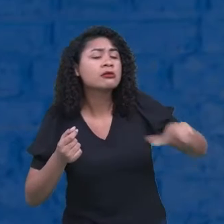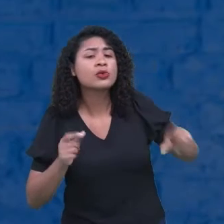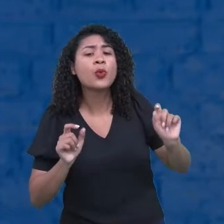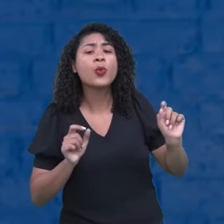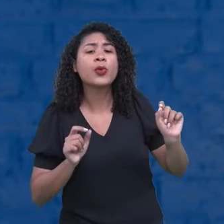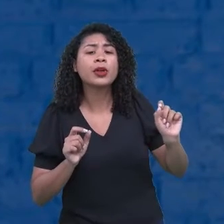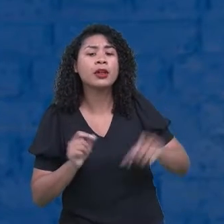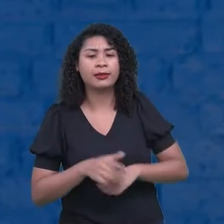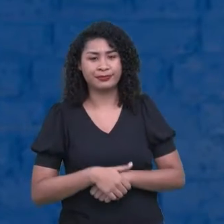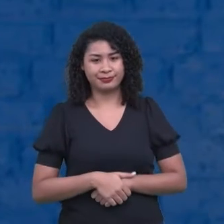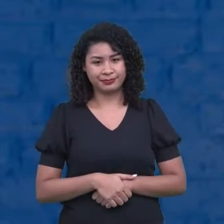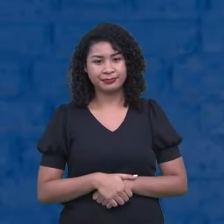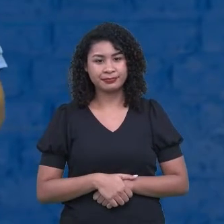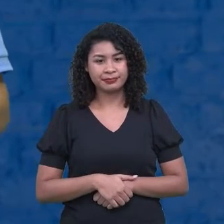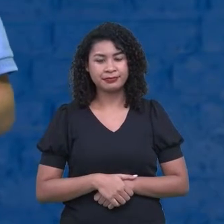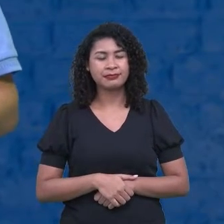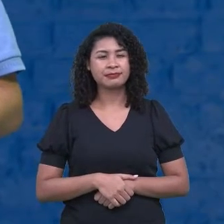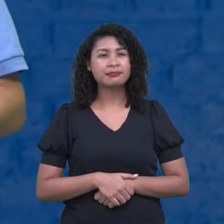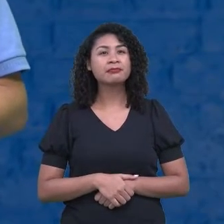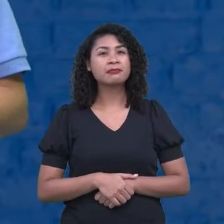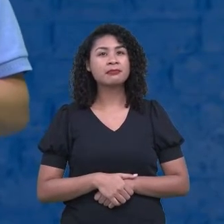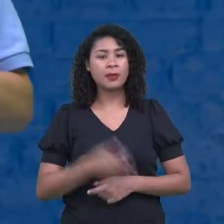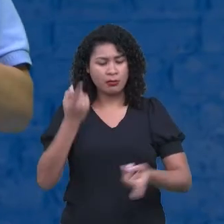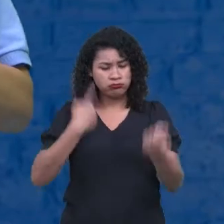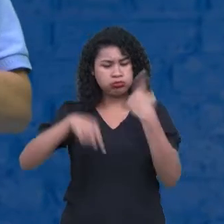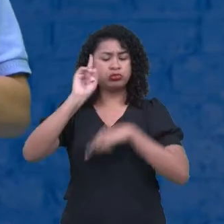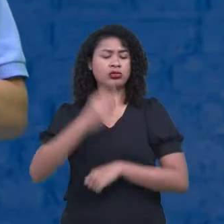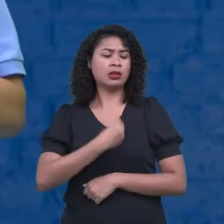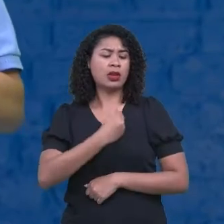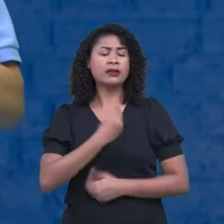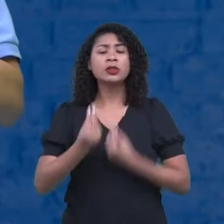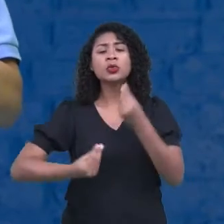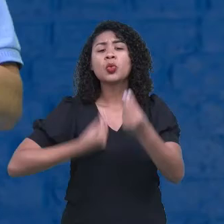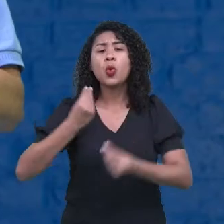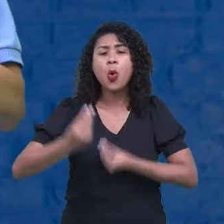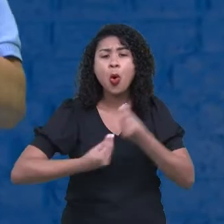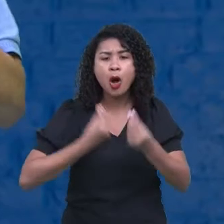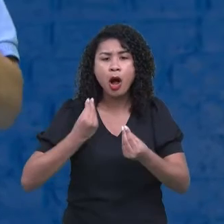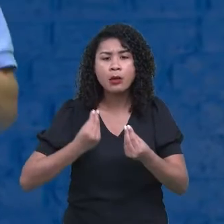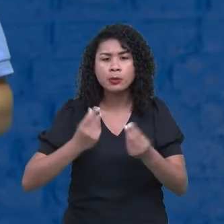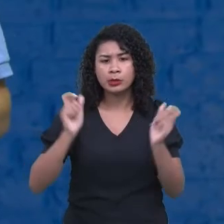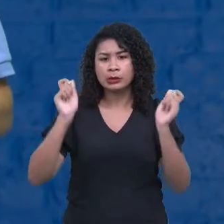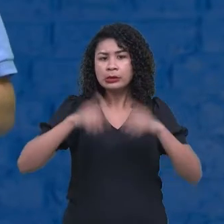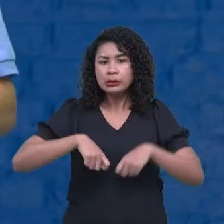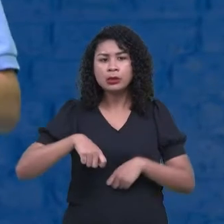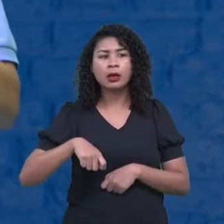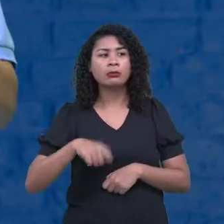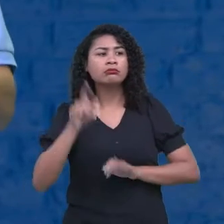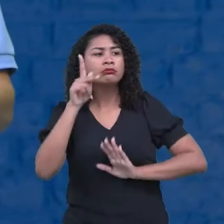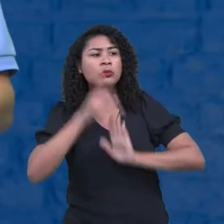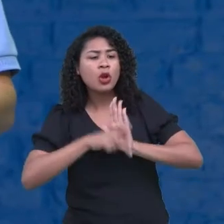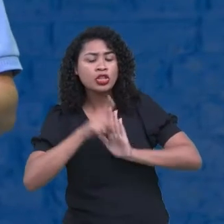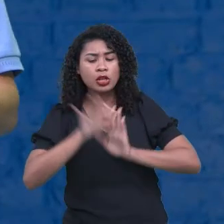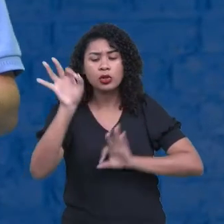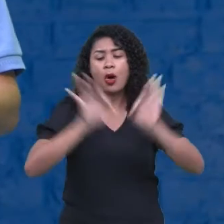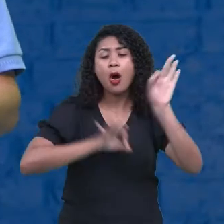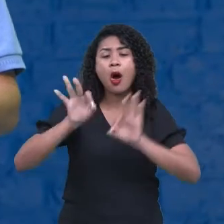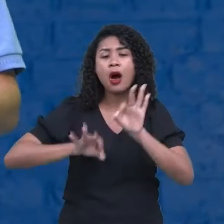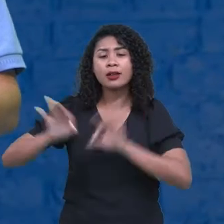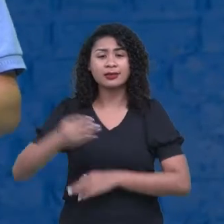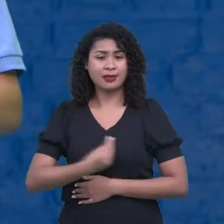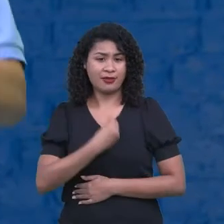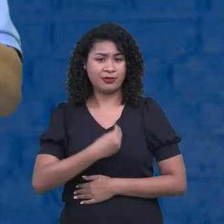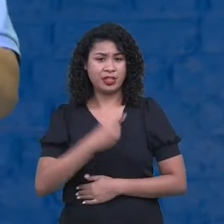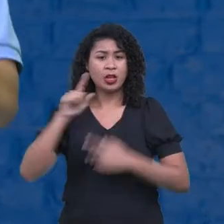adquirir, como eu posso ter sucesso nisso. saber, né, fazer os meus projetos, o que eu quero alcançar.